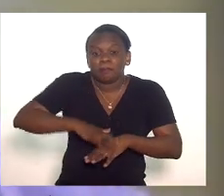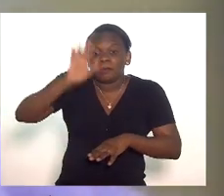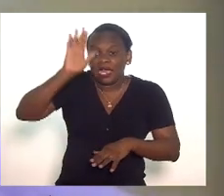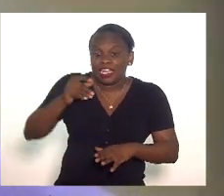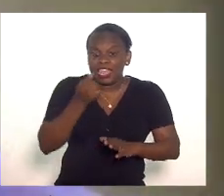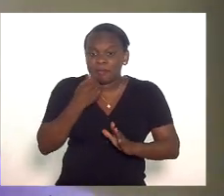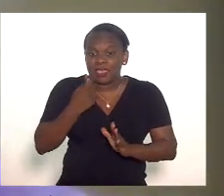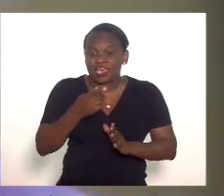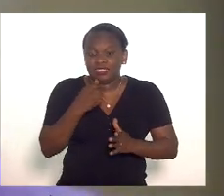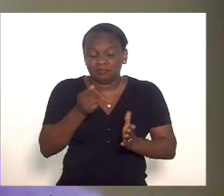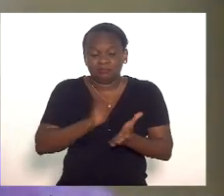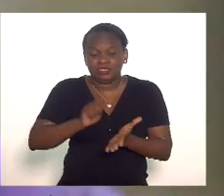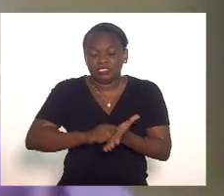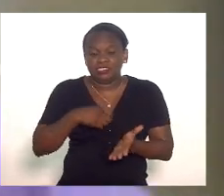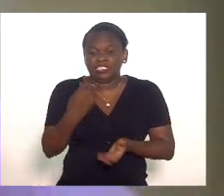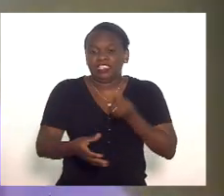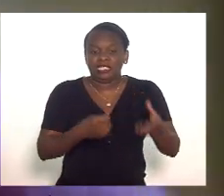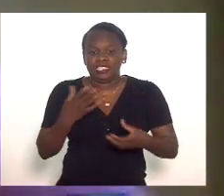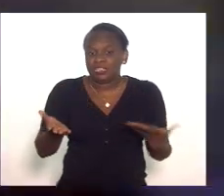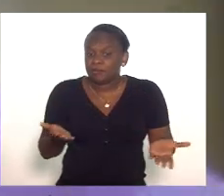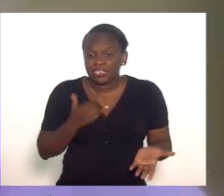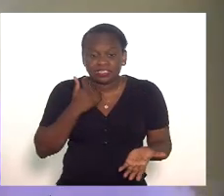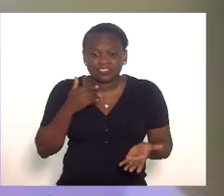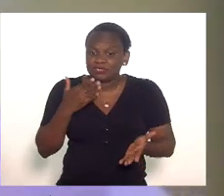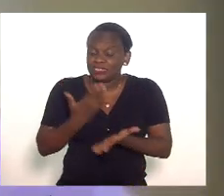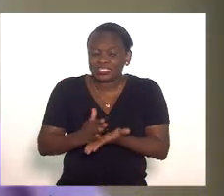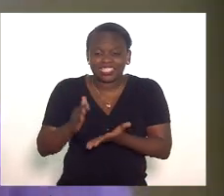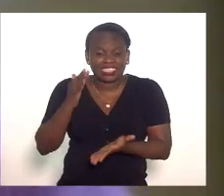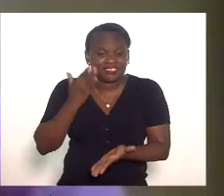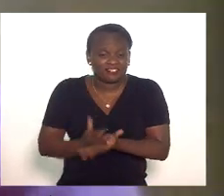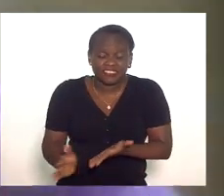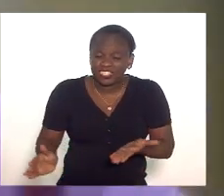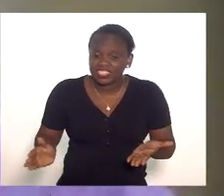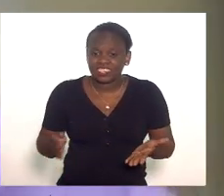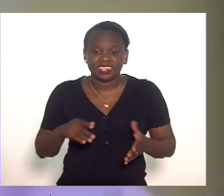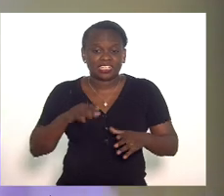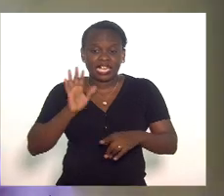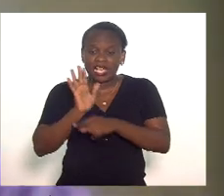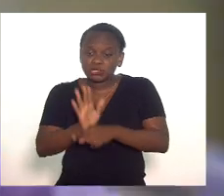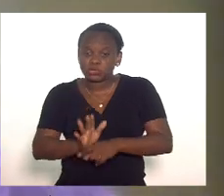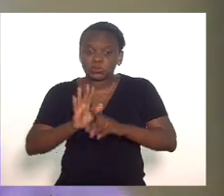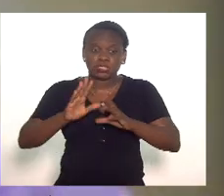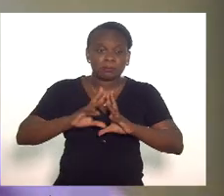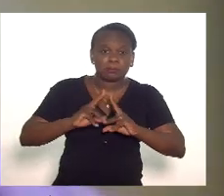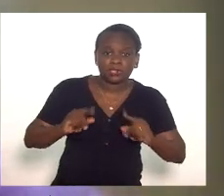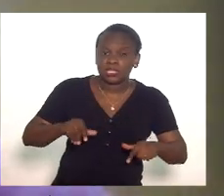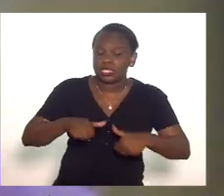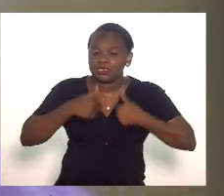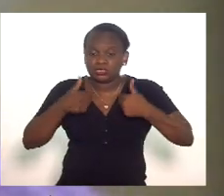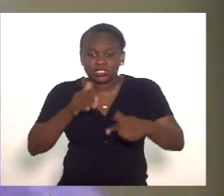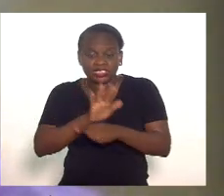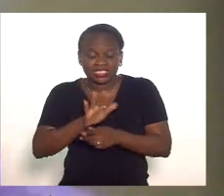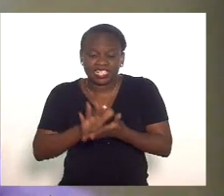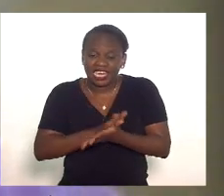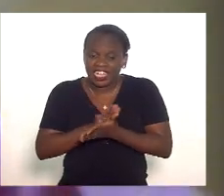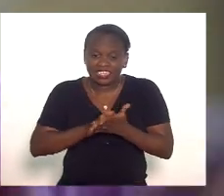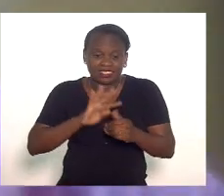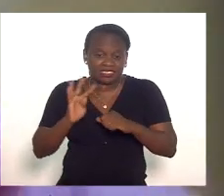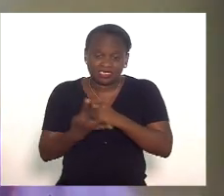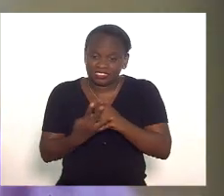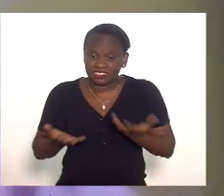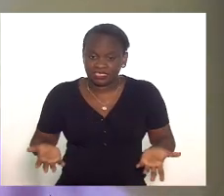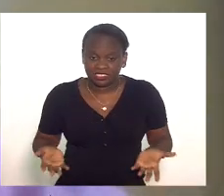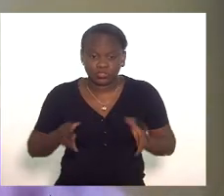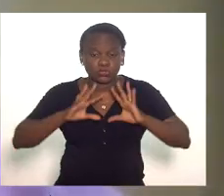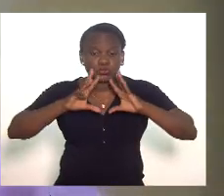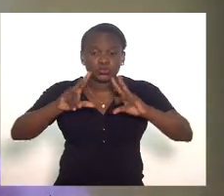prescreveu essa substância que nada tem a ver nada afeta nada altera o combate a pandemia e o